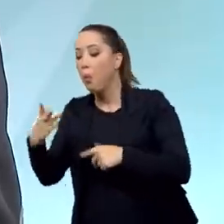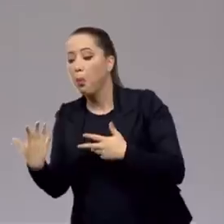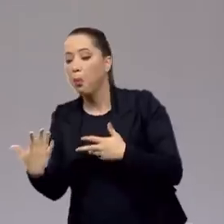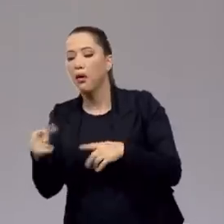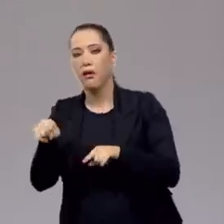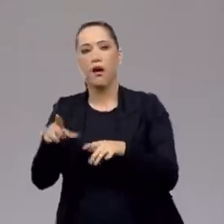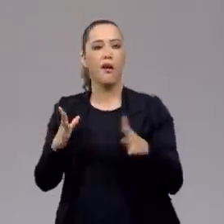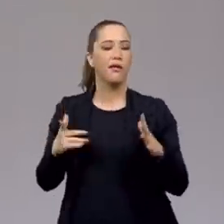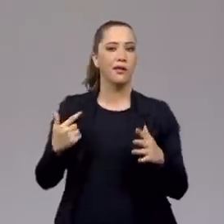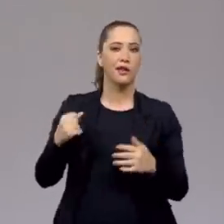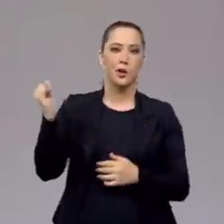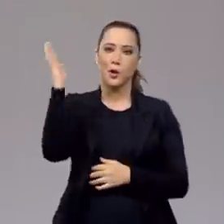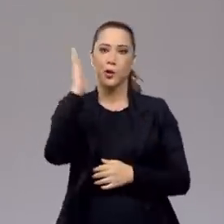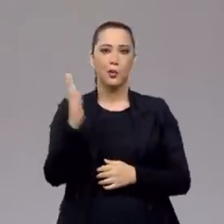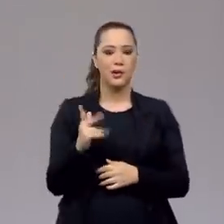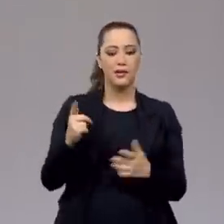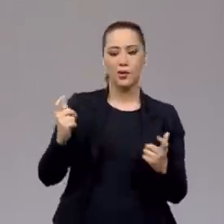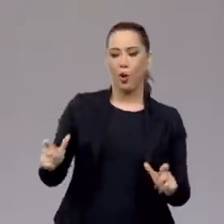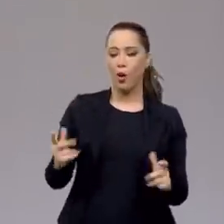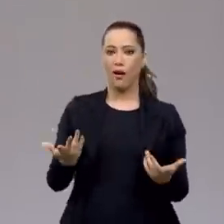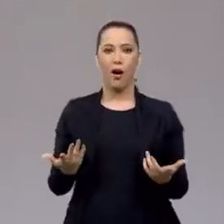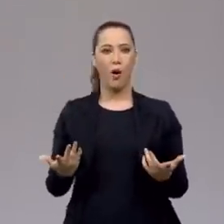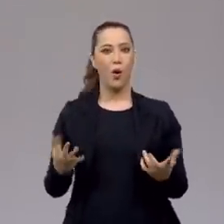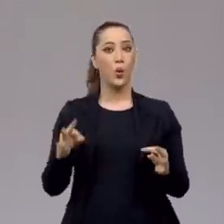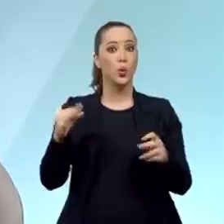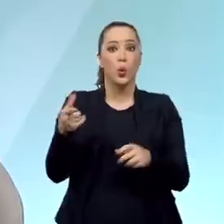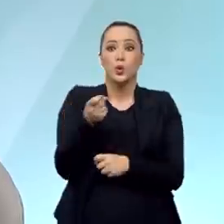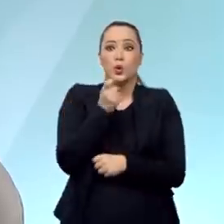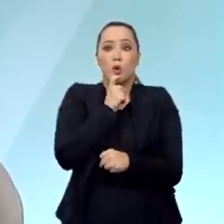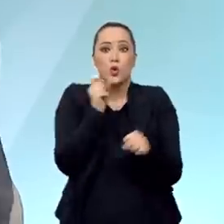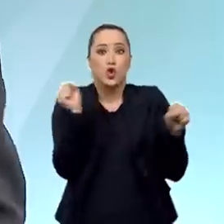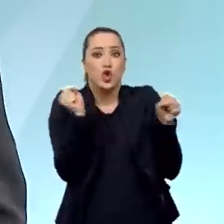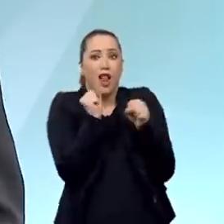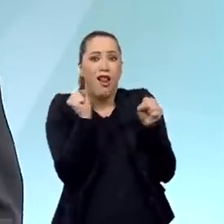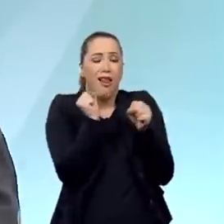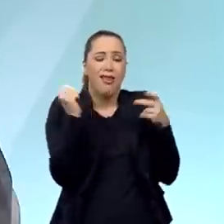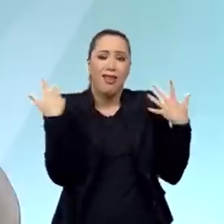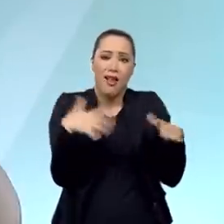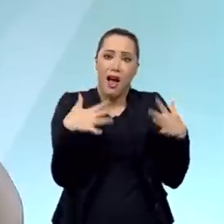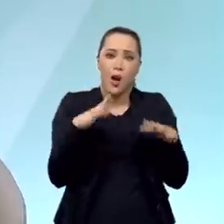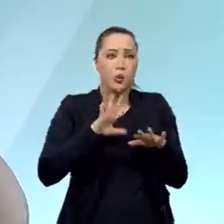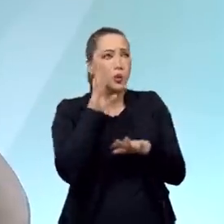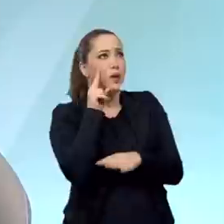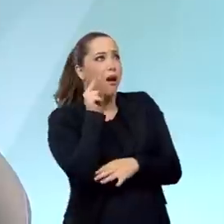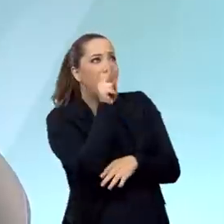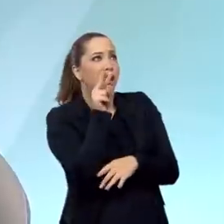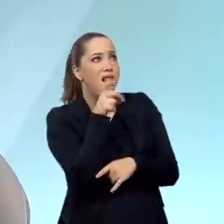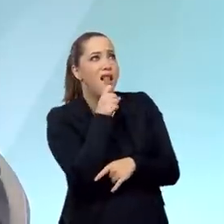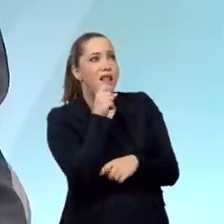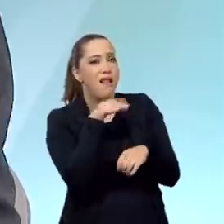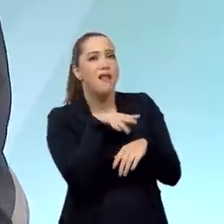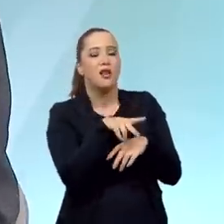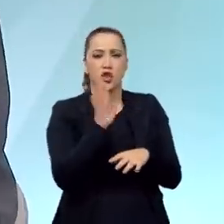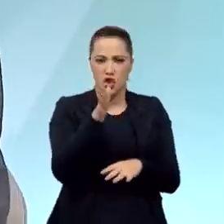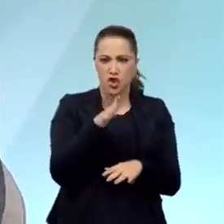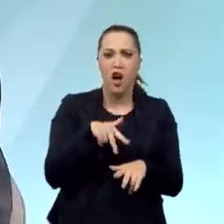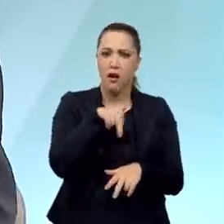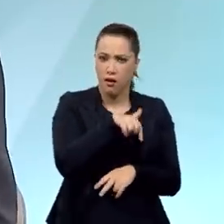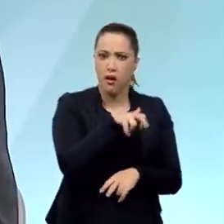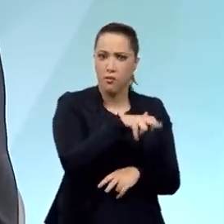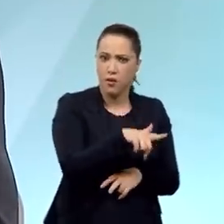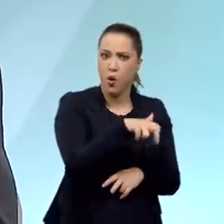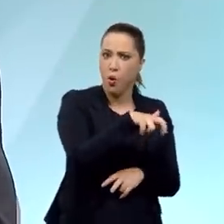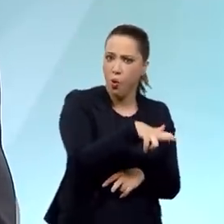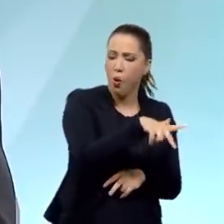do terreno. E o brasileiro tinha um terreno coberto de neve à sua frente. Então, para quem já caminhou na neve, vê a